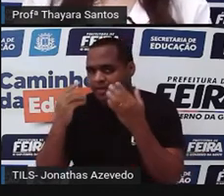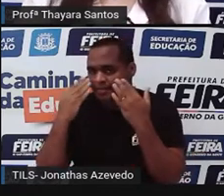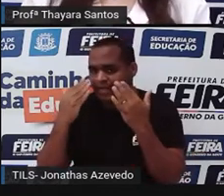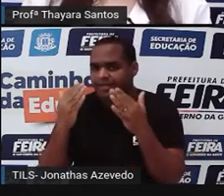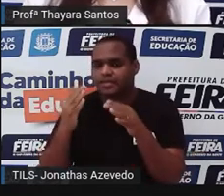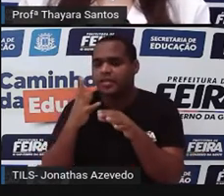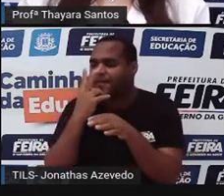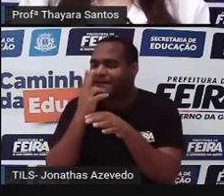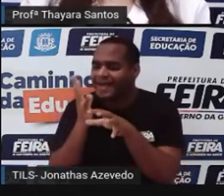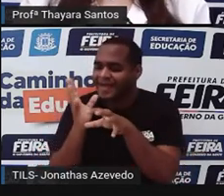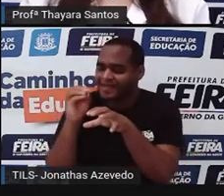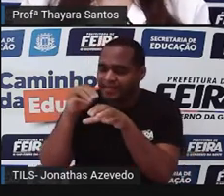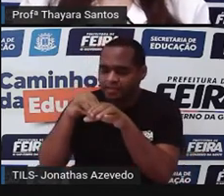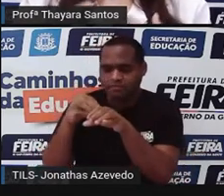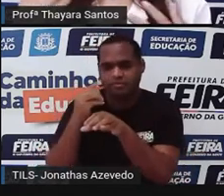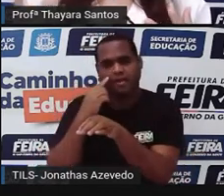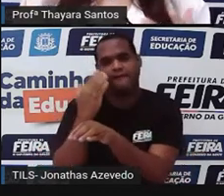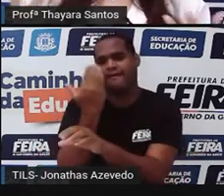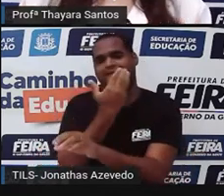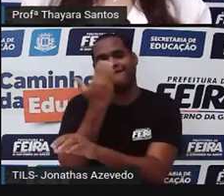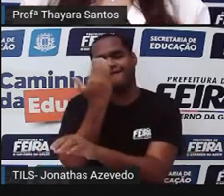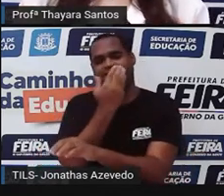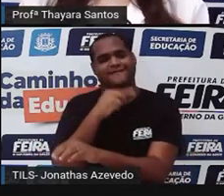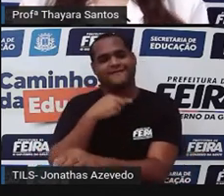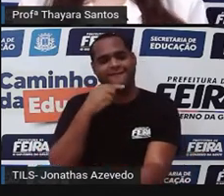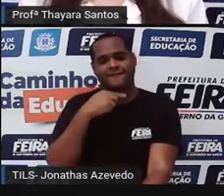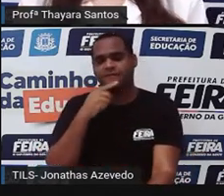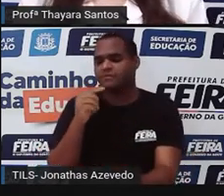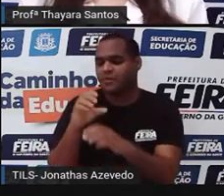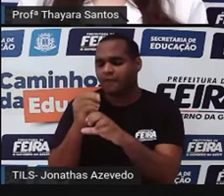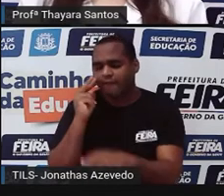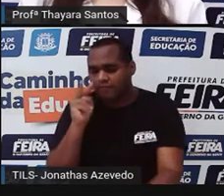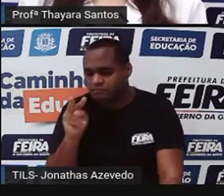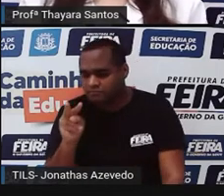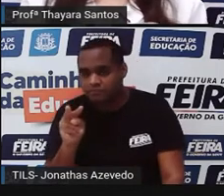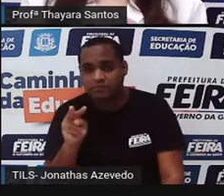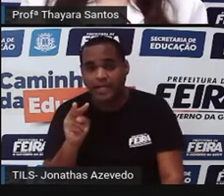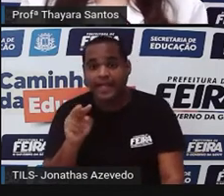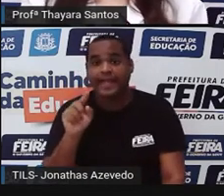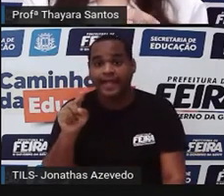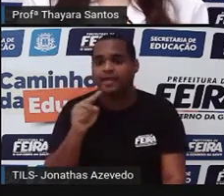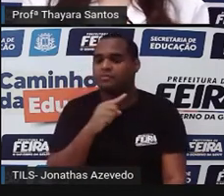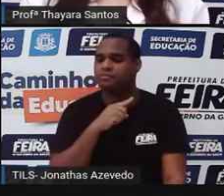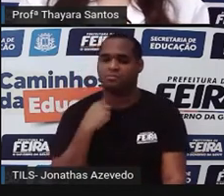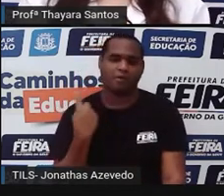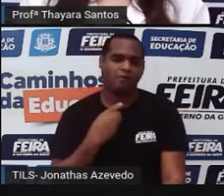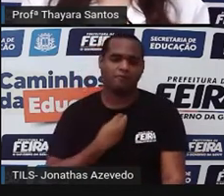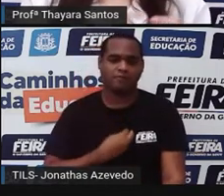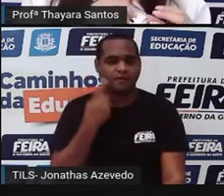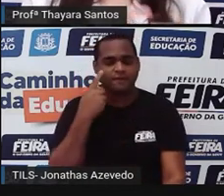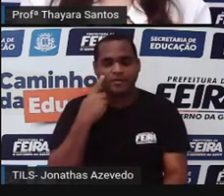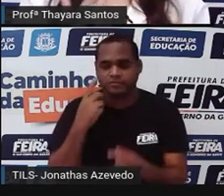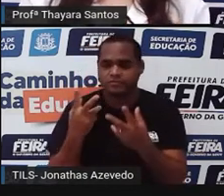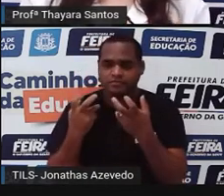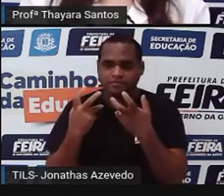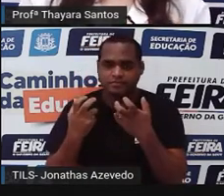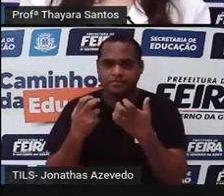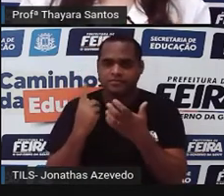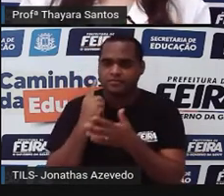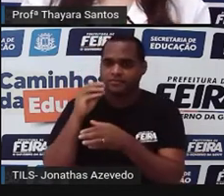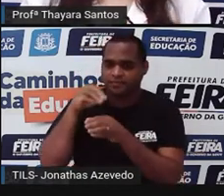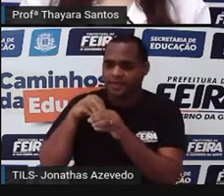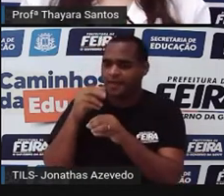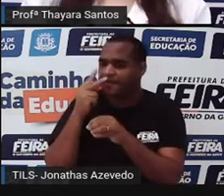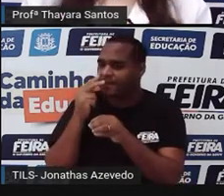interna, a gente não consegue ver assim externamente. Mas quando o animal morre, a gente vê que ela tem uma concha, muitas vezes em